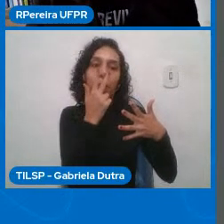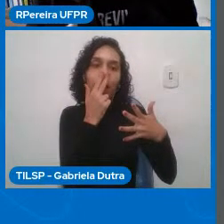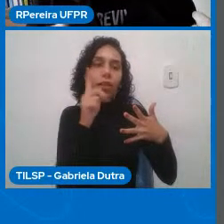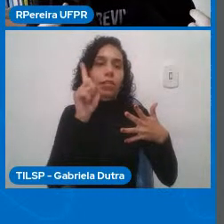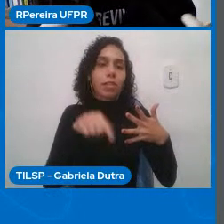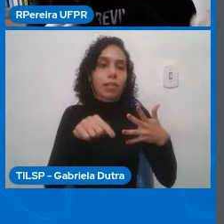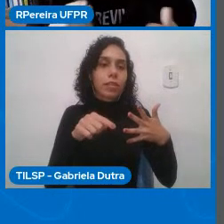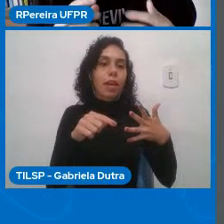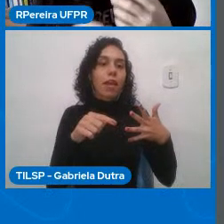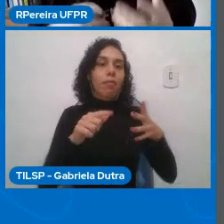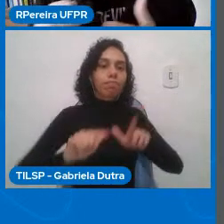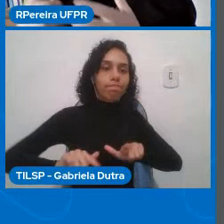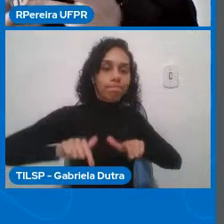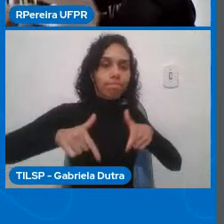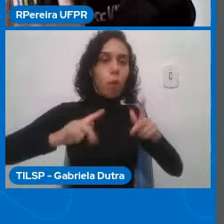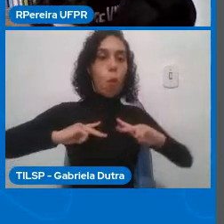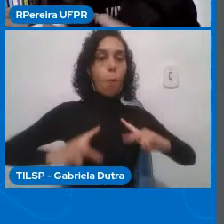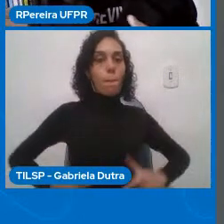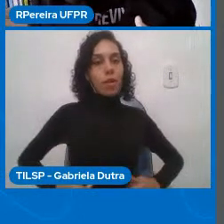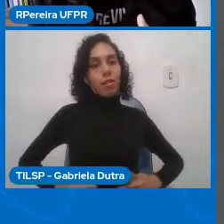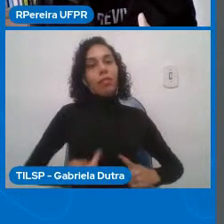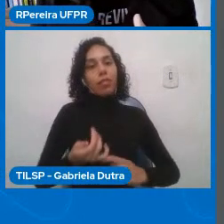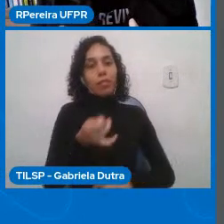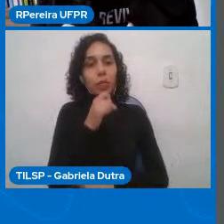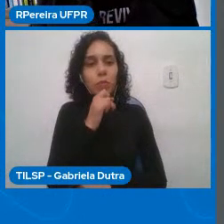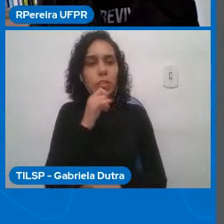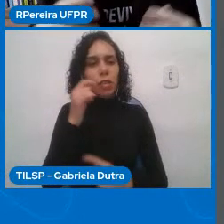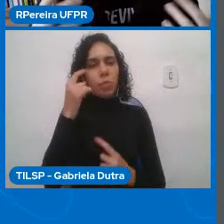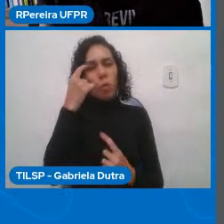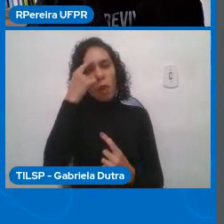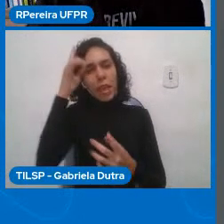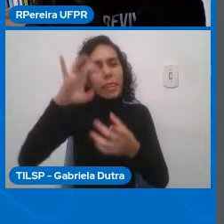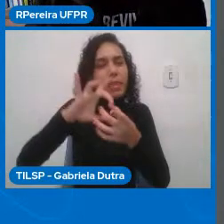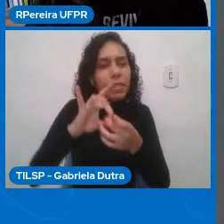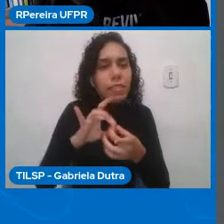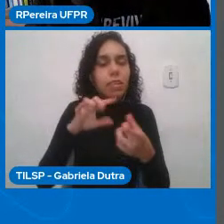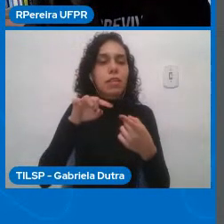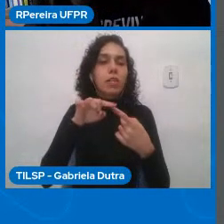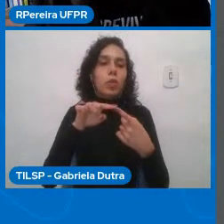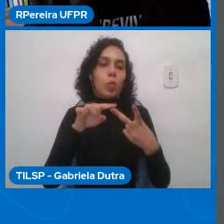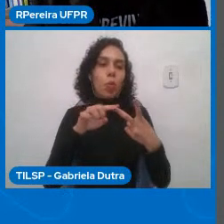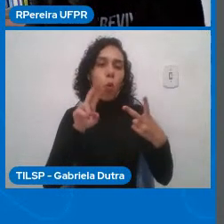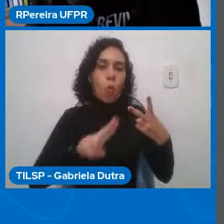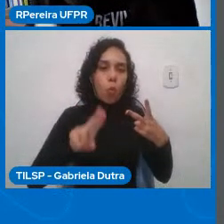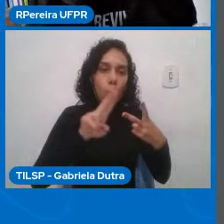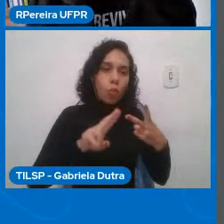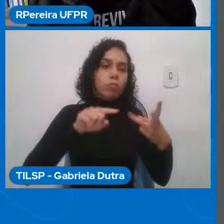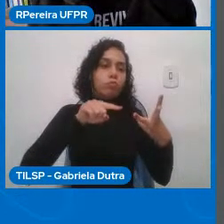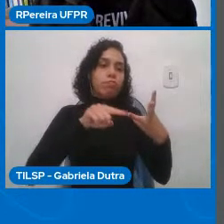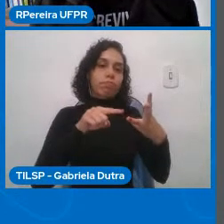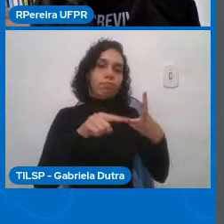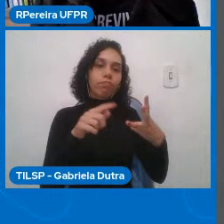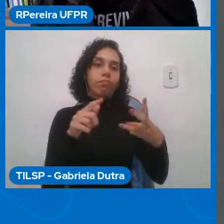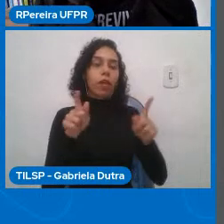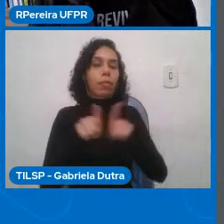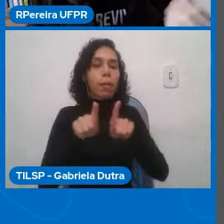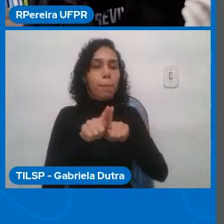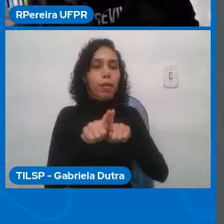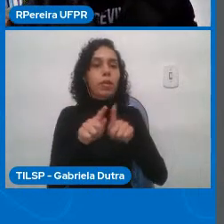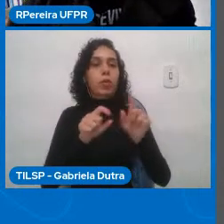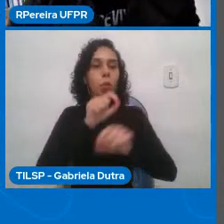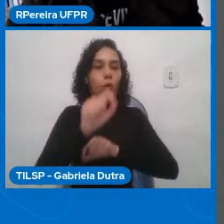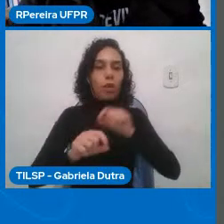sentido às coisas de intencionalidade de uso e de efeito dessa comunicação no mundo real no mundo social